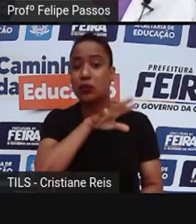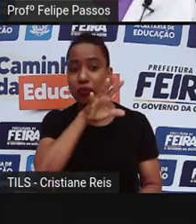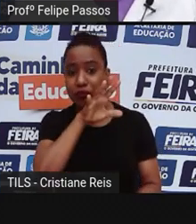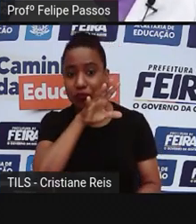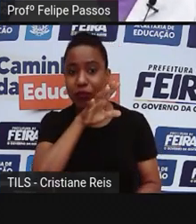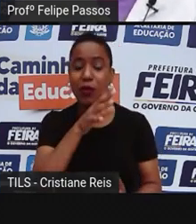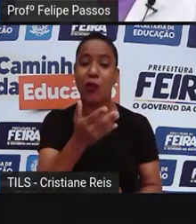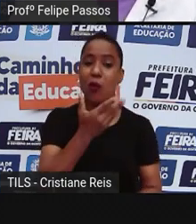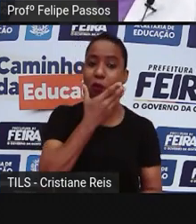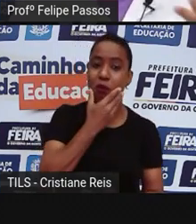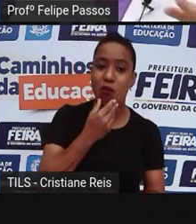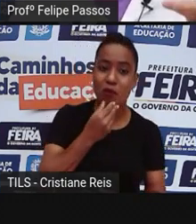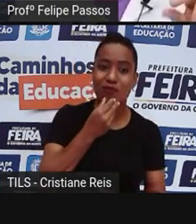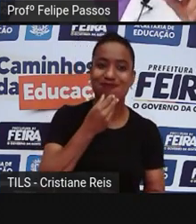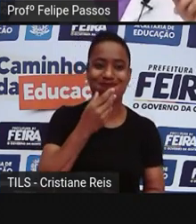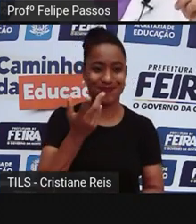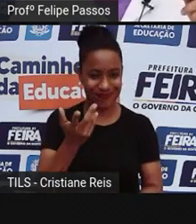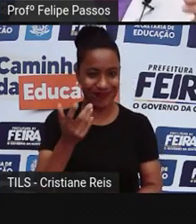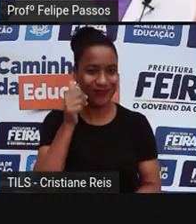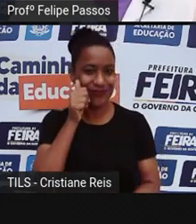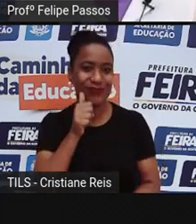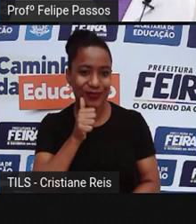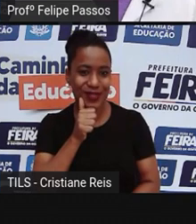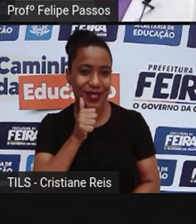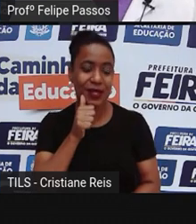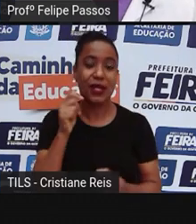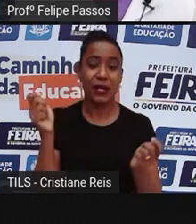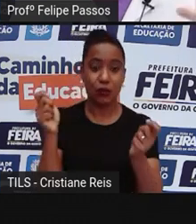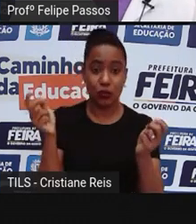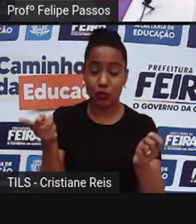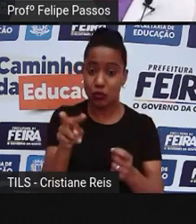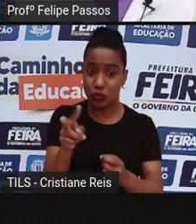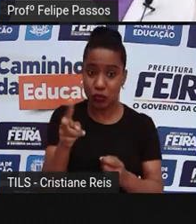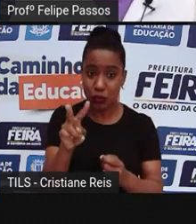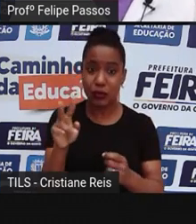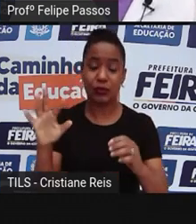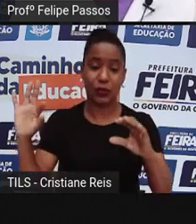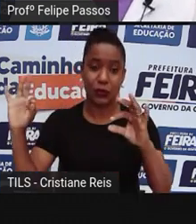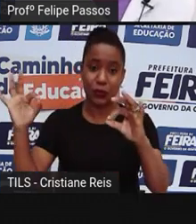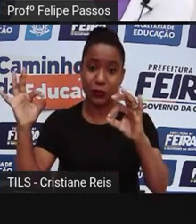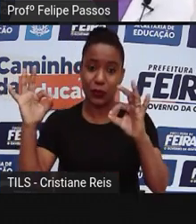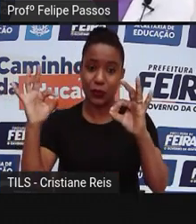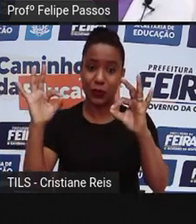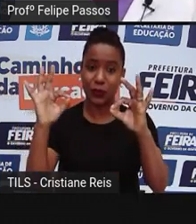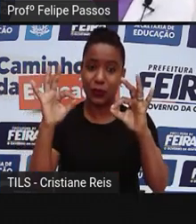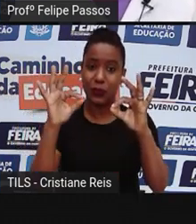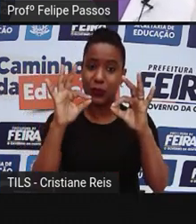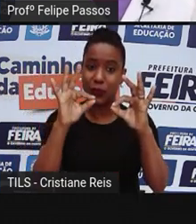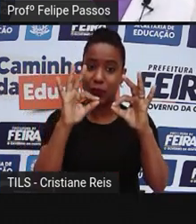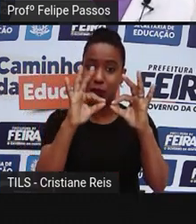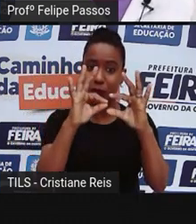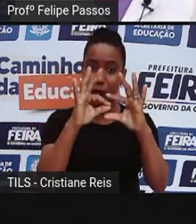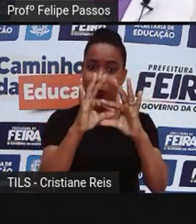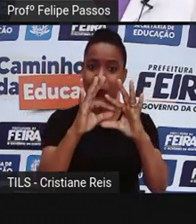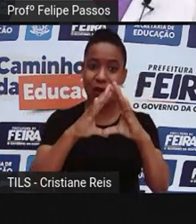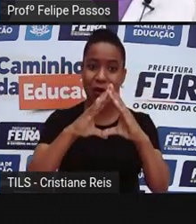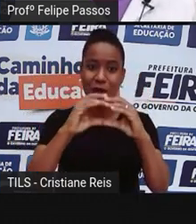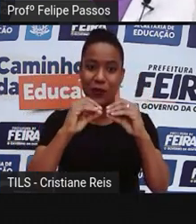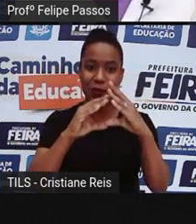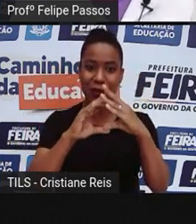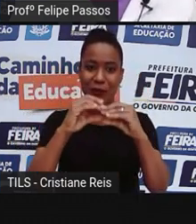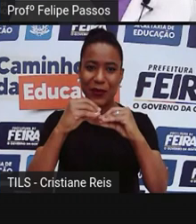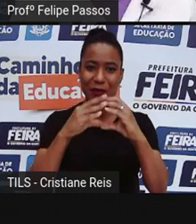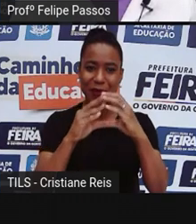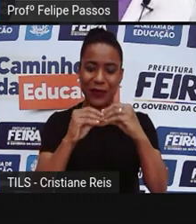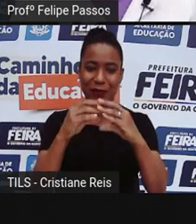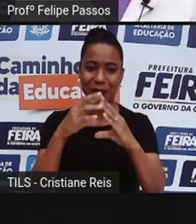mulher, eles vão misturar o seu material genético e vai surgir um novo indivíduo, um novo ser humano, que é